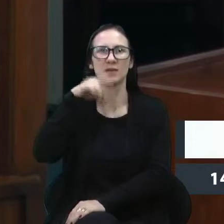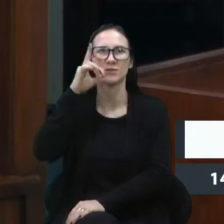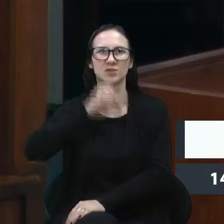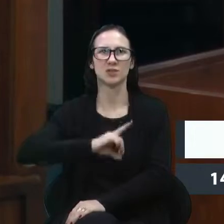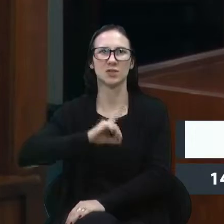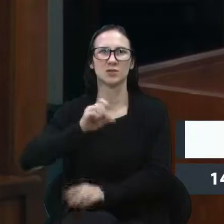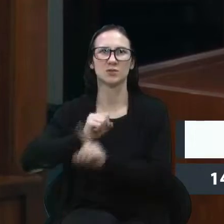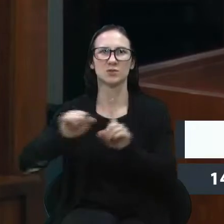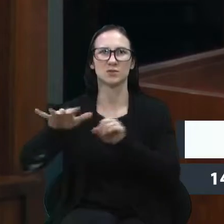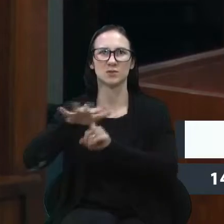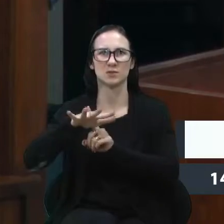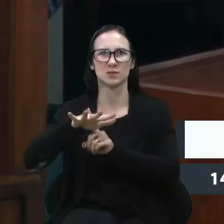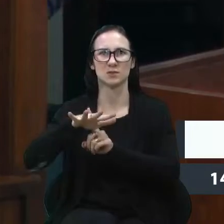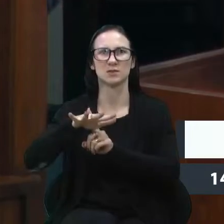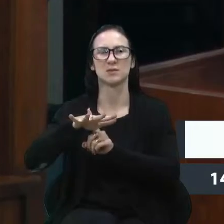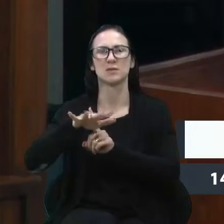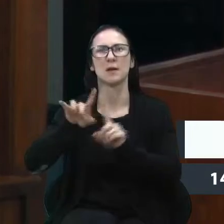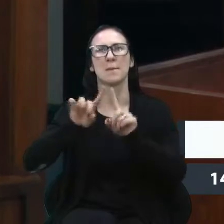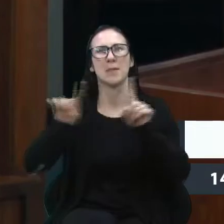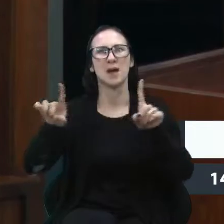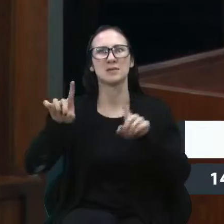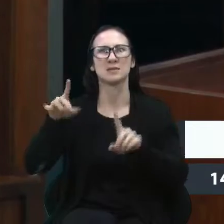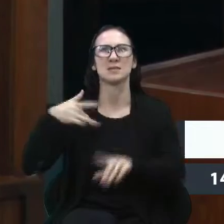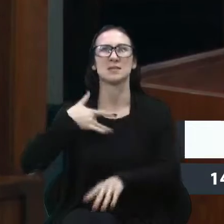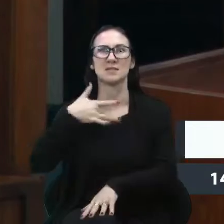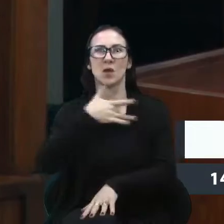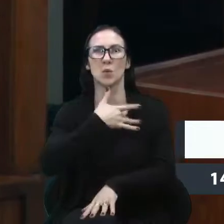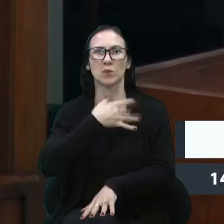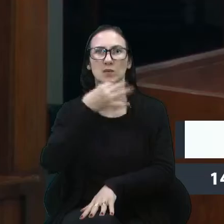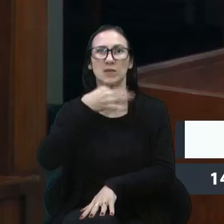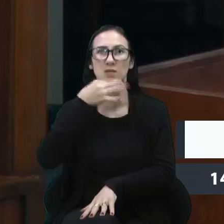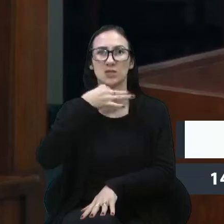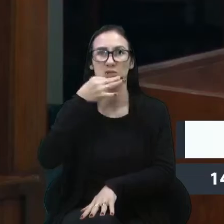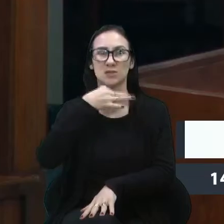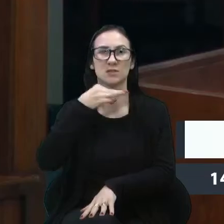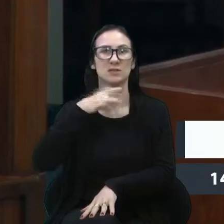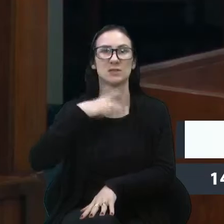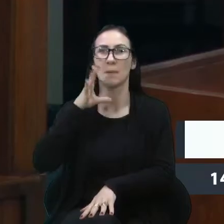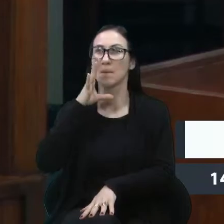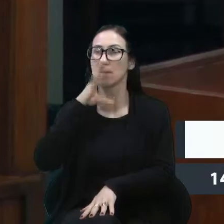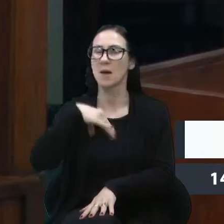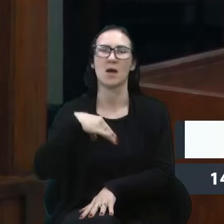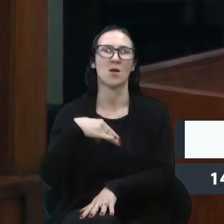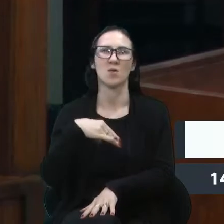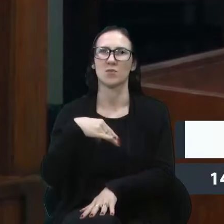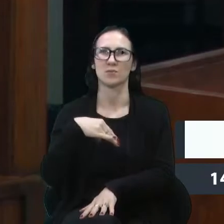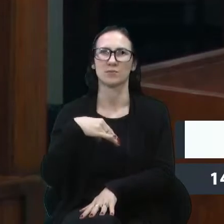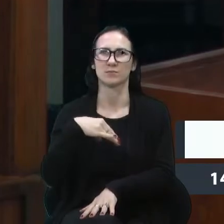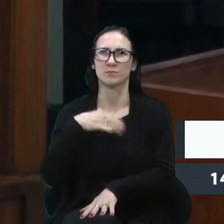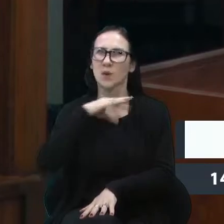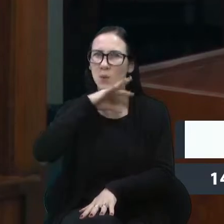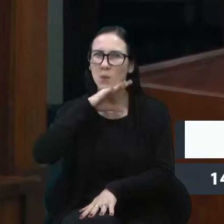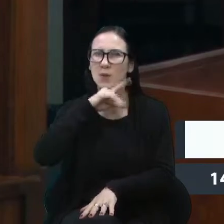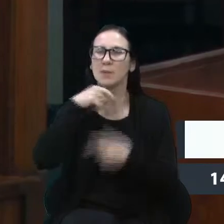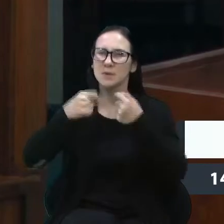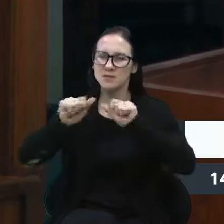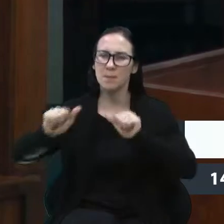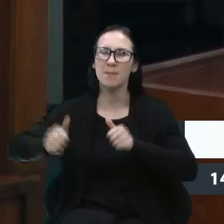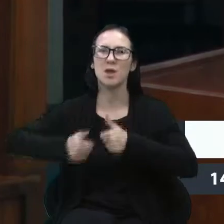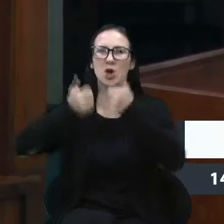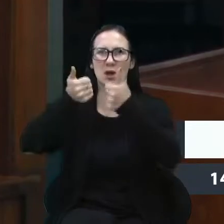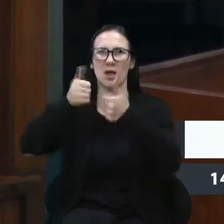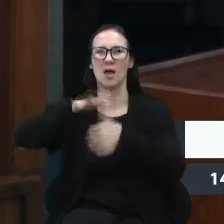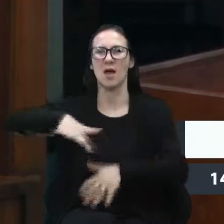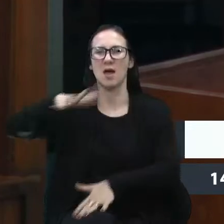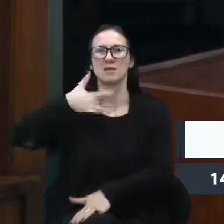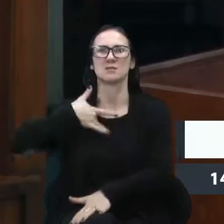E a saúde em Caxias está quase na UTI. Quase na UTI. Que precisa ser melhorada. nós, de